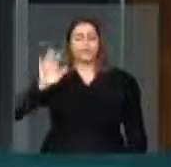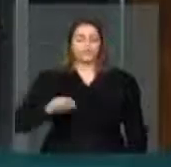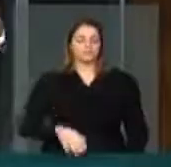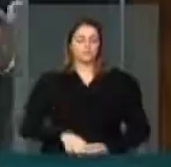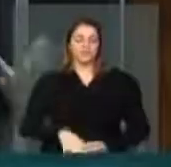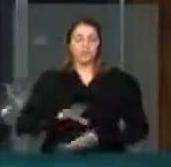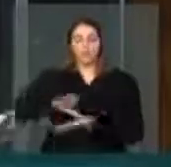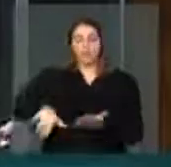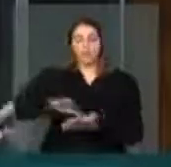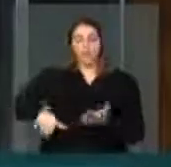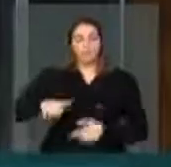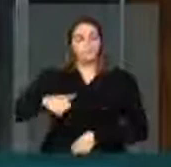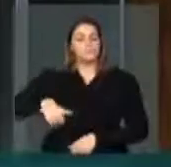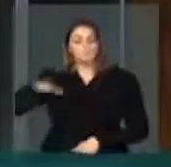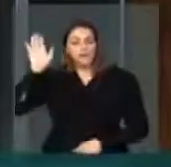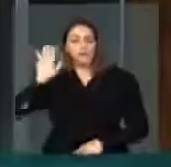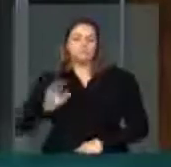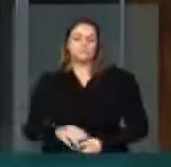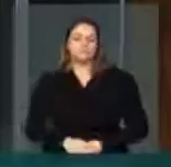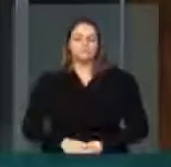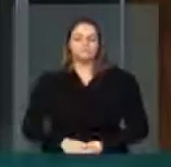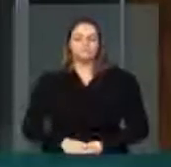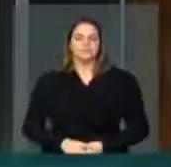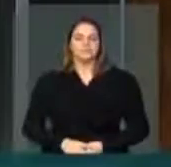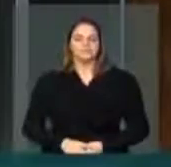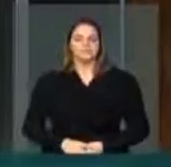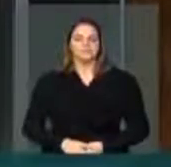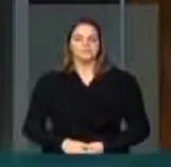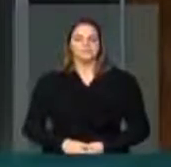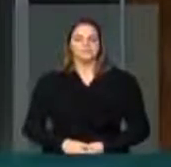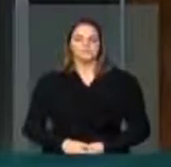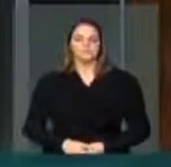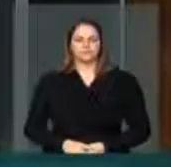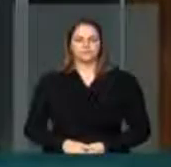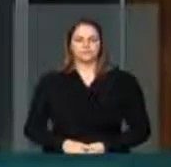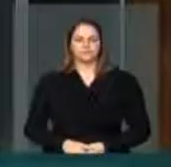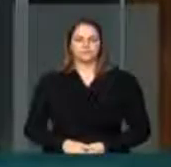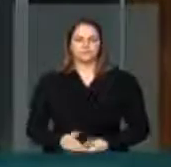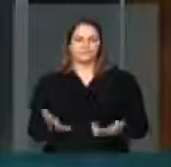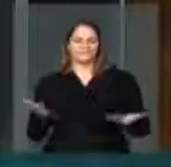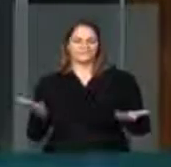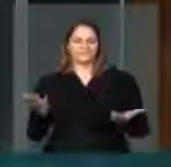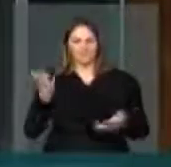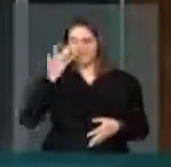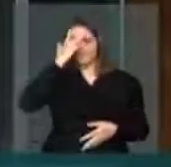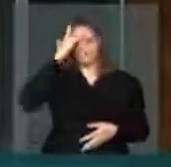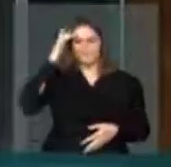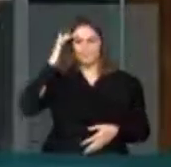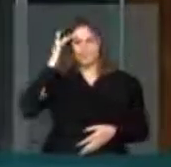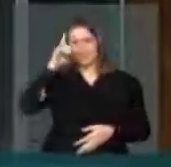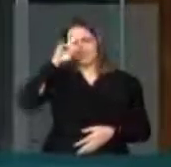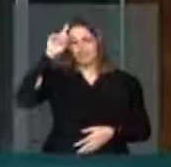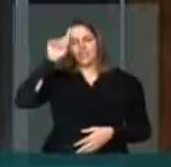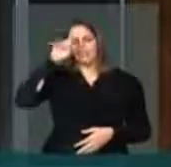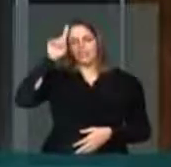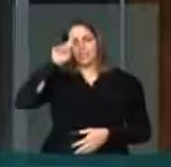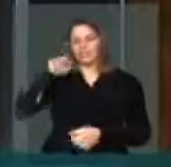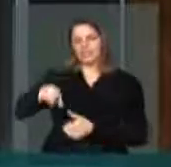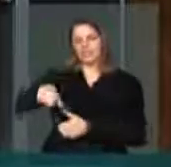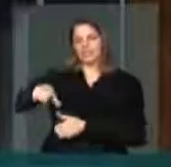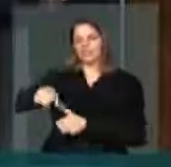está dez vezes maior e aqui o pessoal vem com maquiagens de estatísticas e